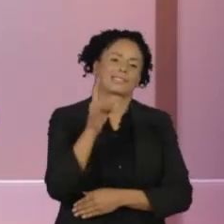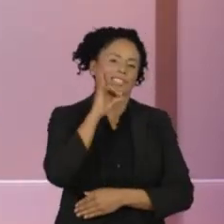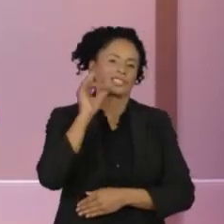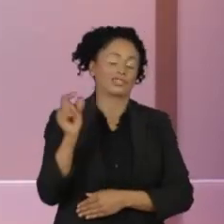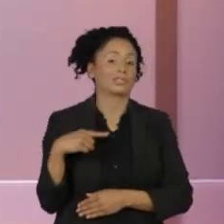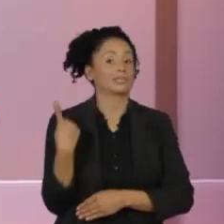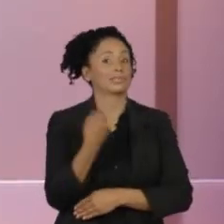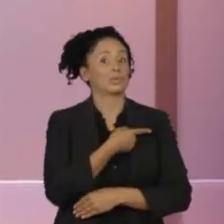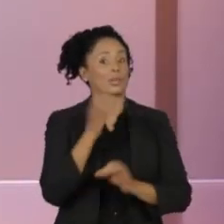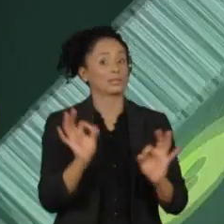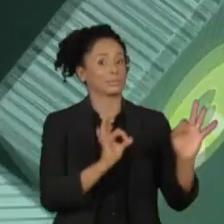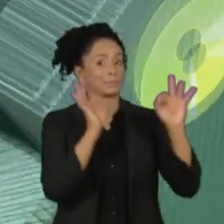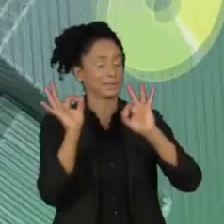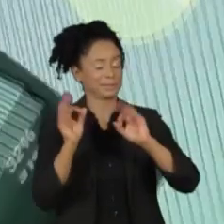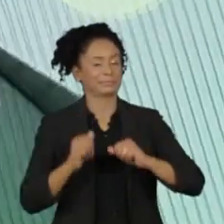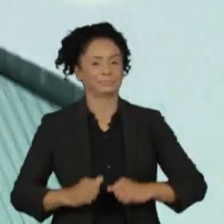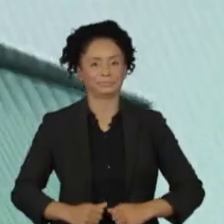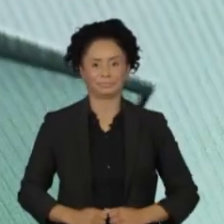estar de olho.